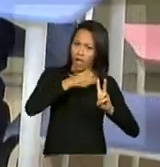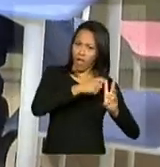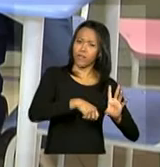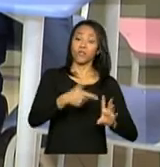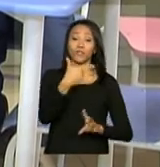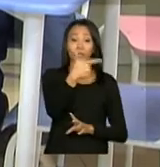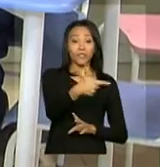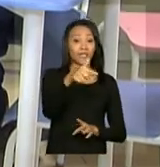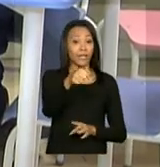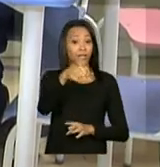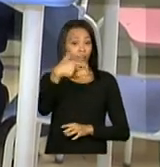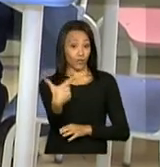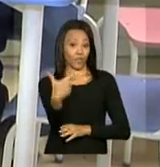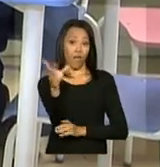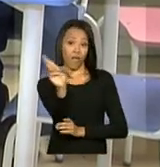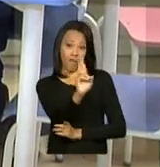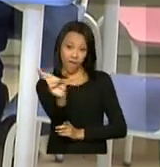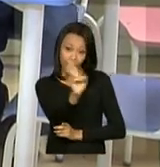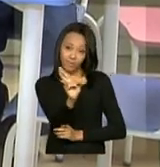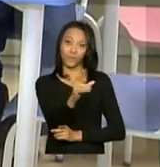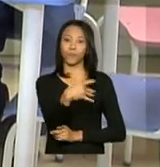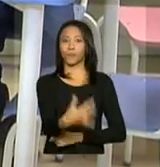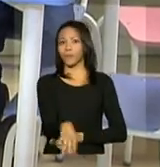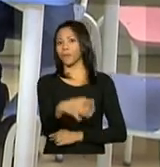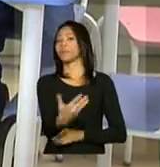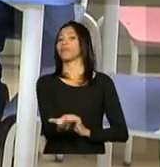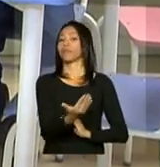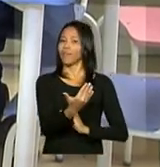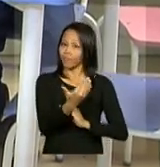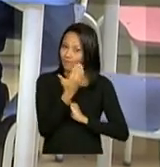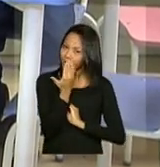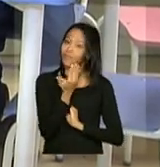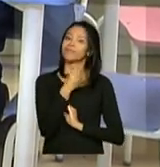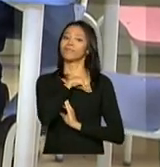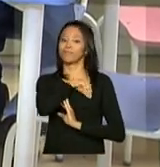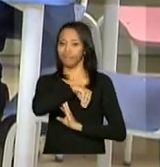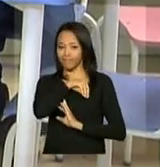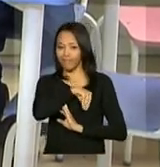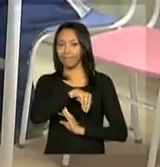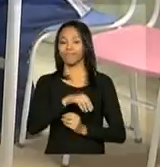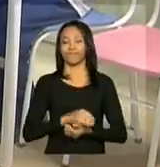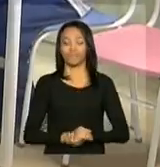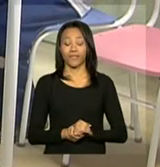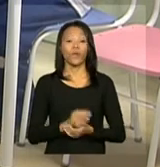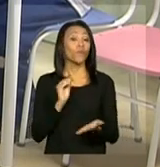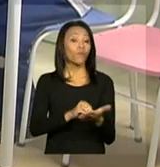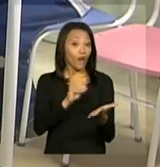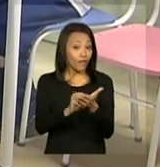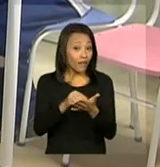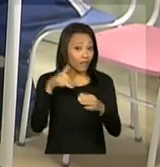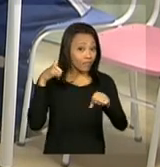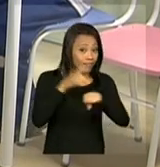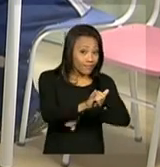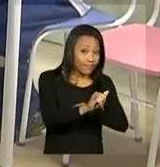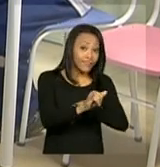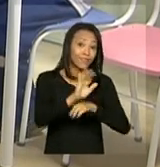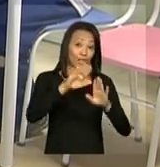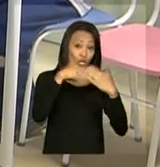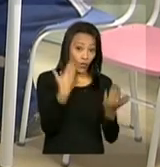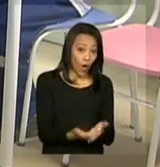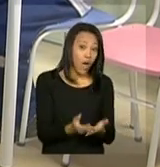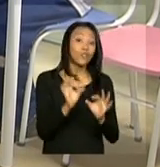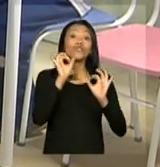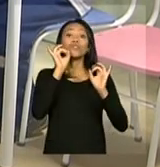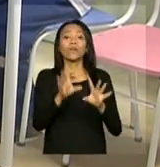272 reais que fazem a diferença no orçamento doméstico. Faltar na escola? Só em